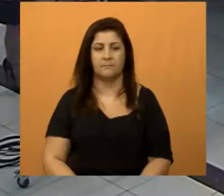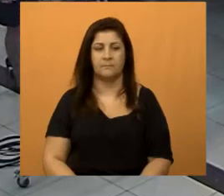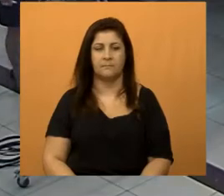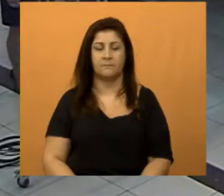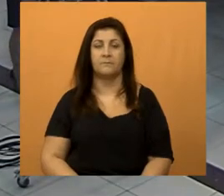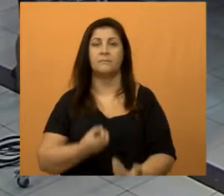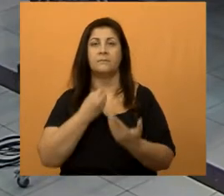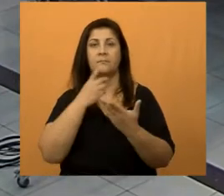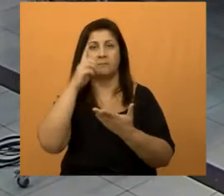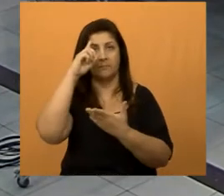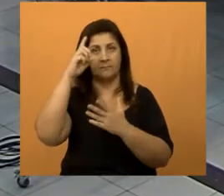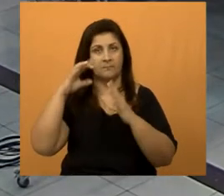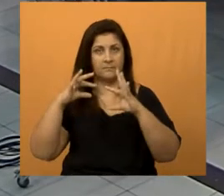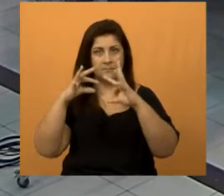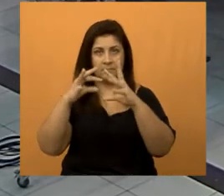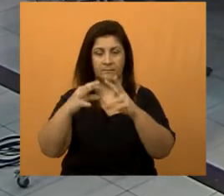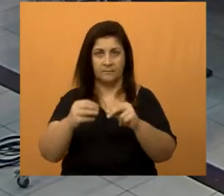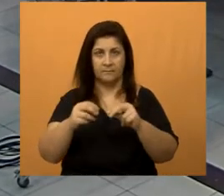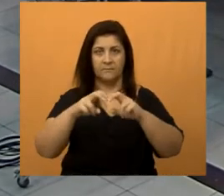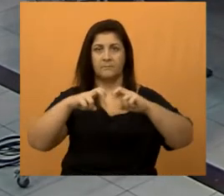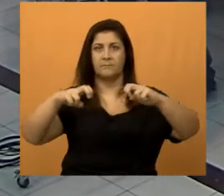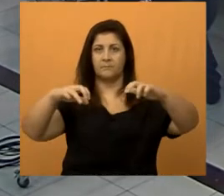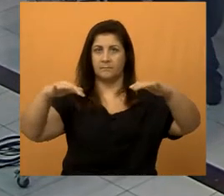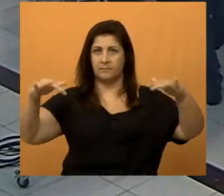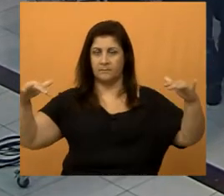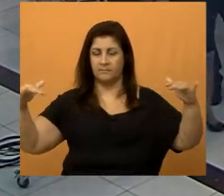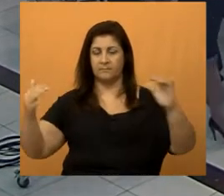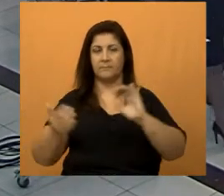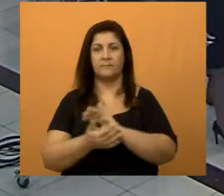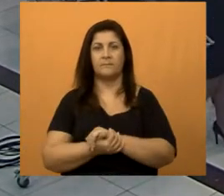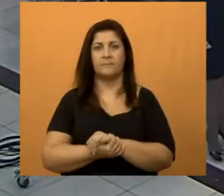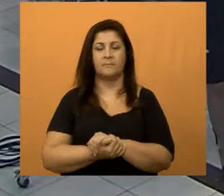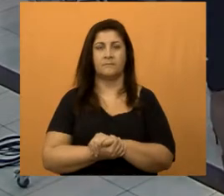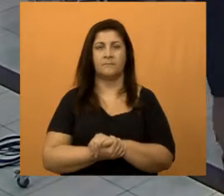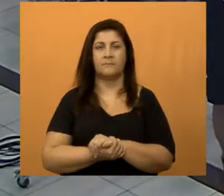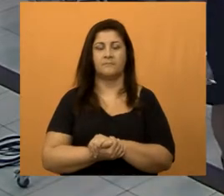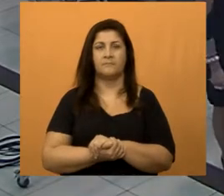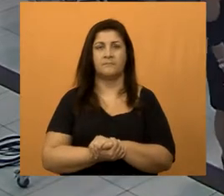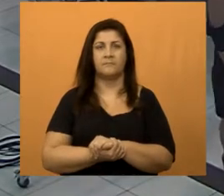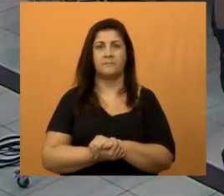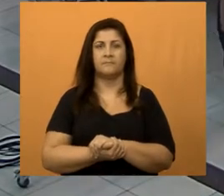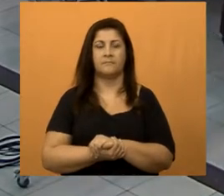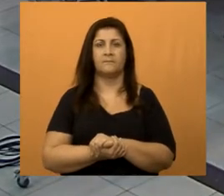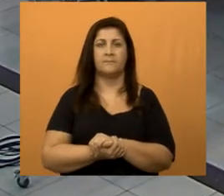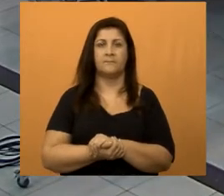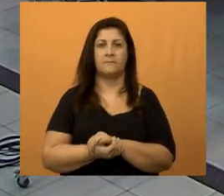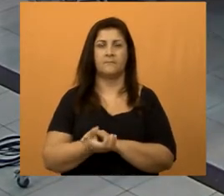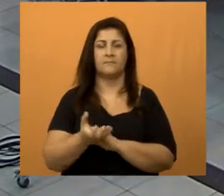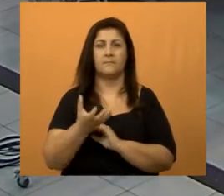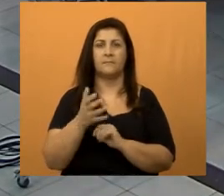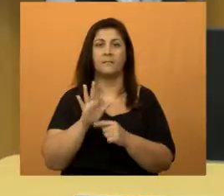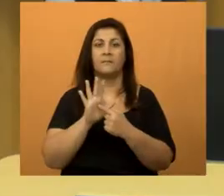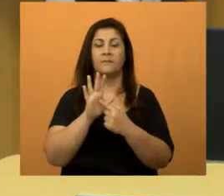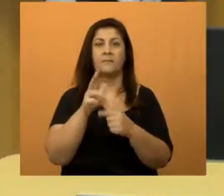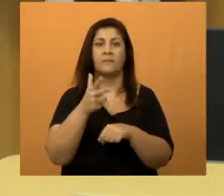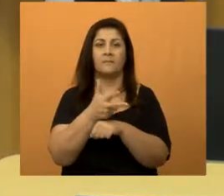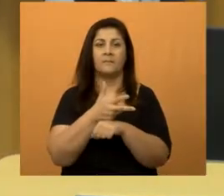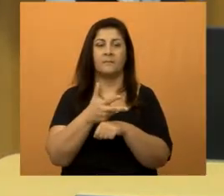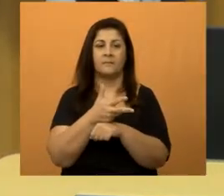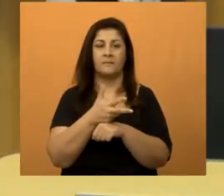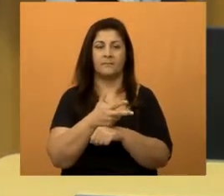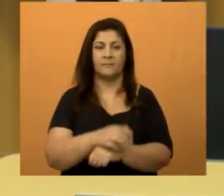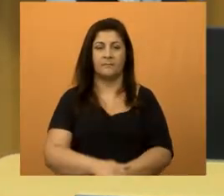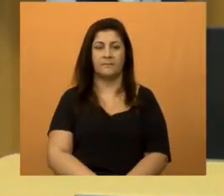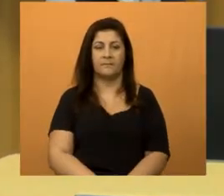Bom dia a todos da galeria. Gostaria que já colocasse o vídeo lá das ruas do Jardim